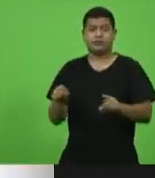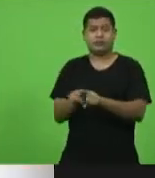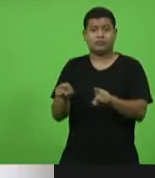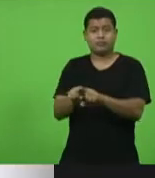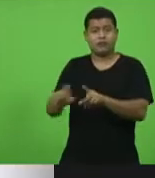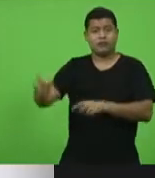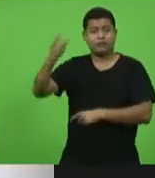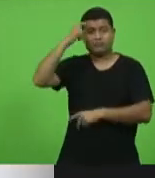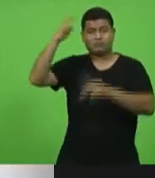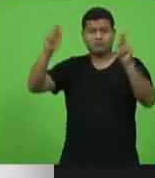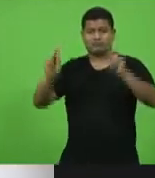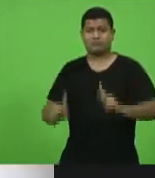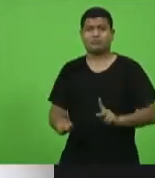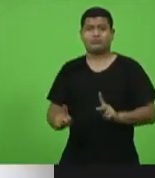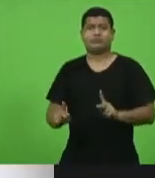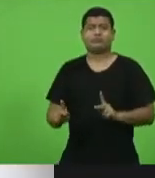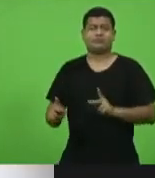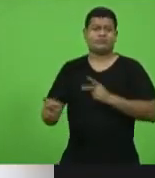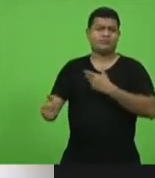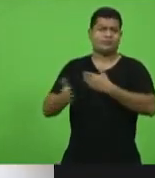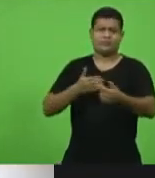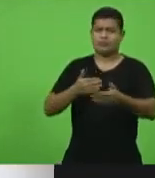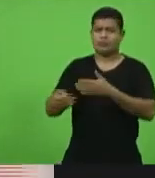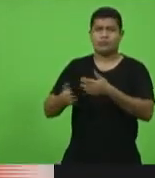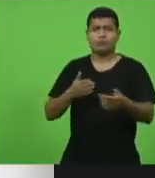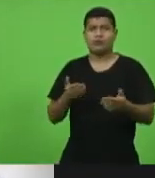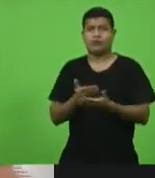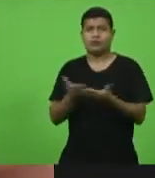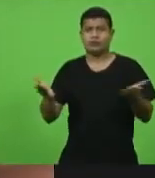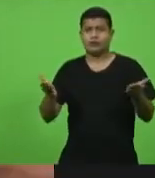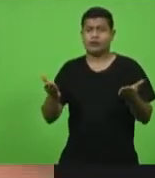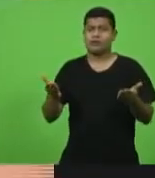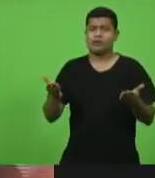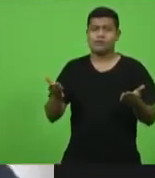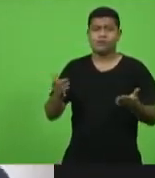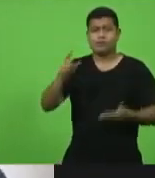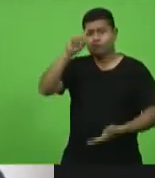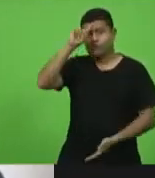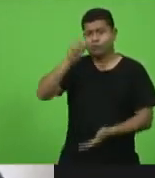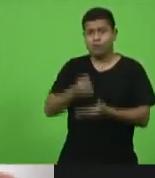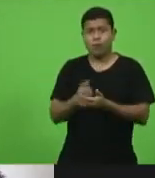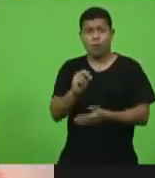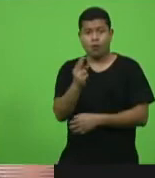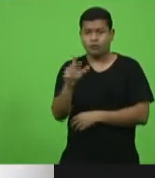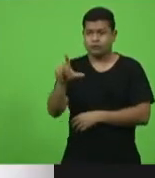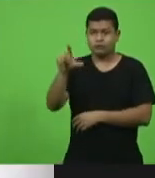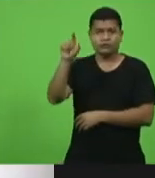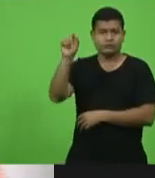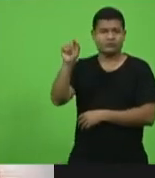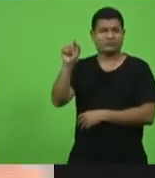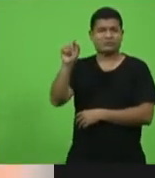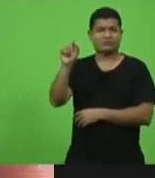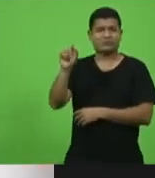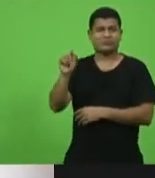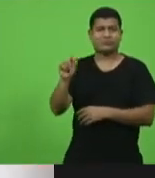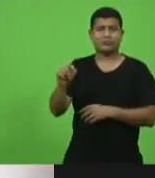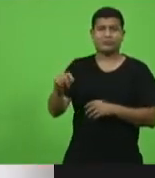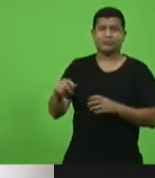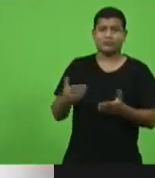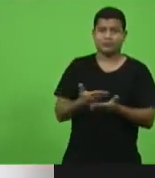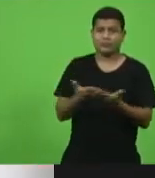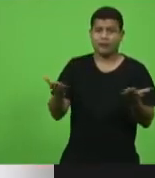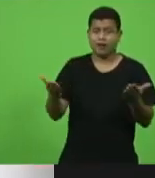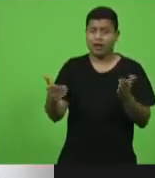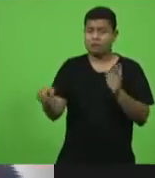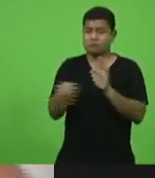paz independente de decisões e opções que pertencem à esfera